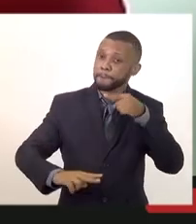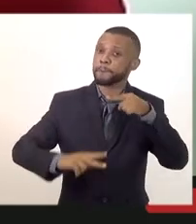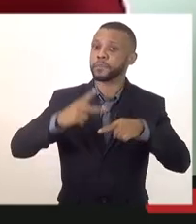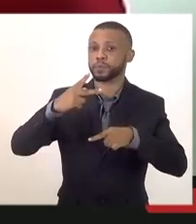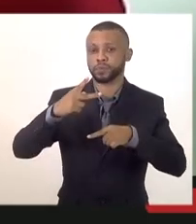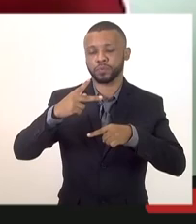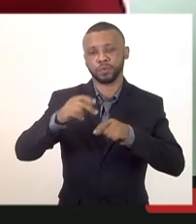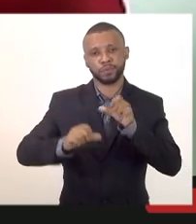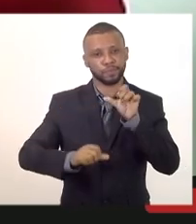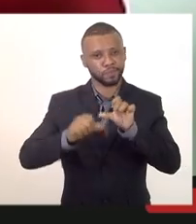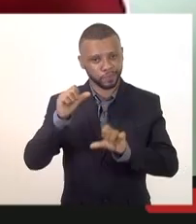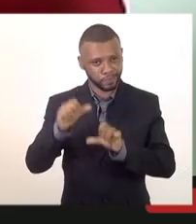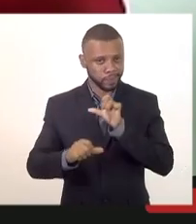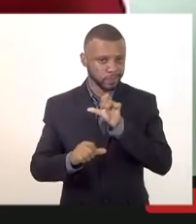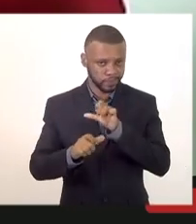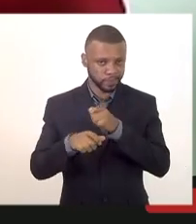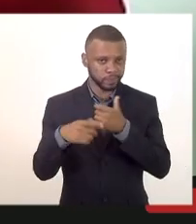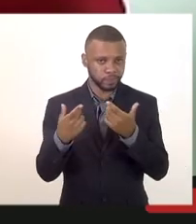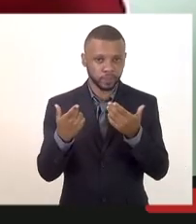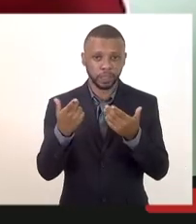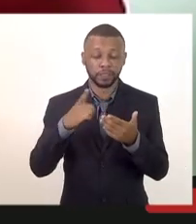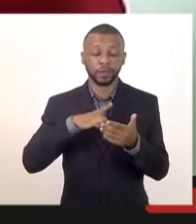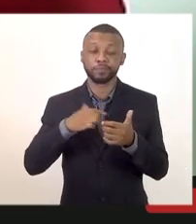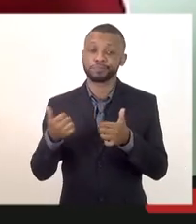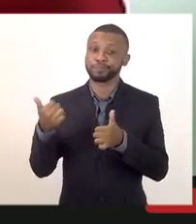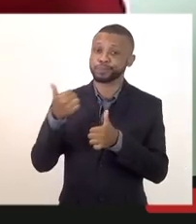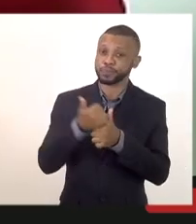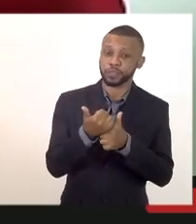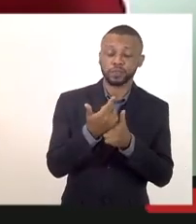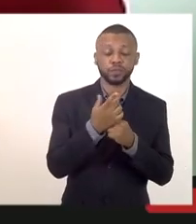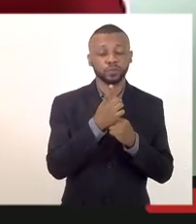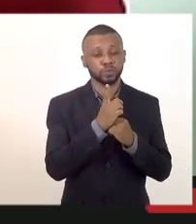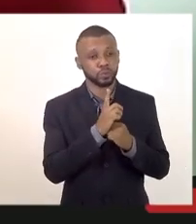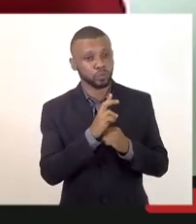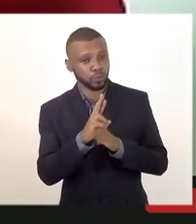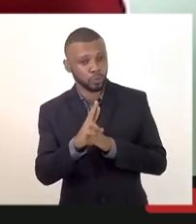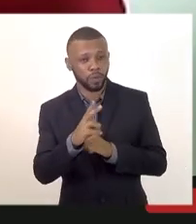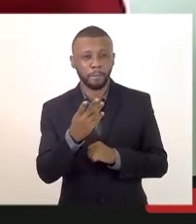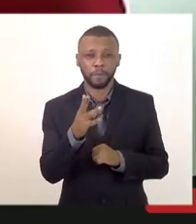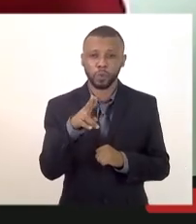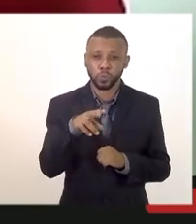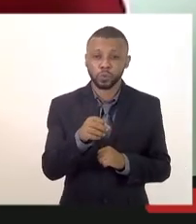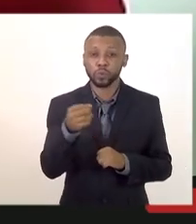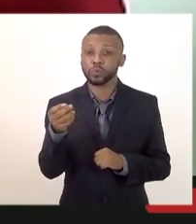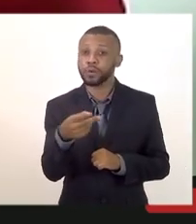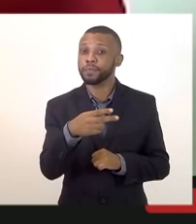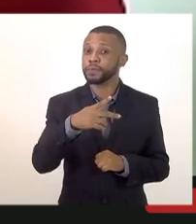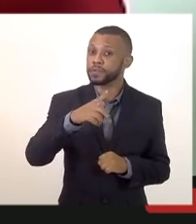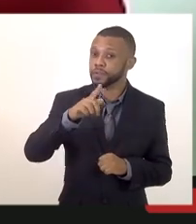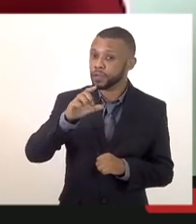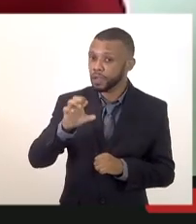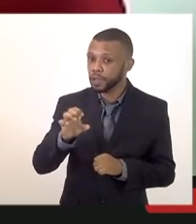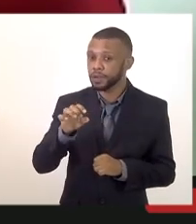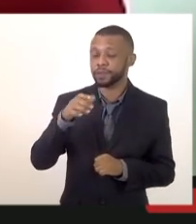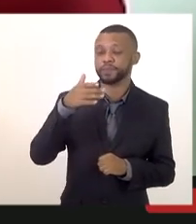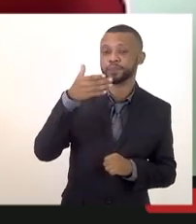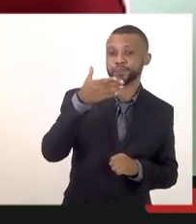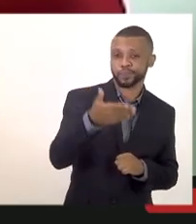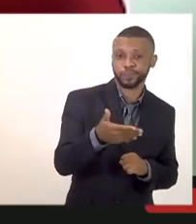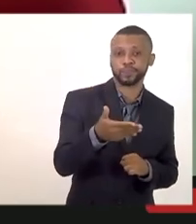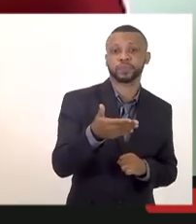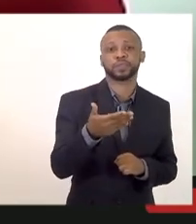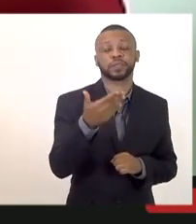paradigma com a chegada do procurador o novo procurador então e pedir a PGE que